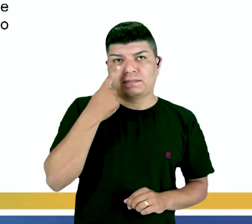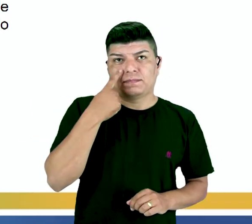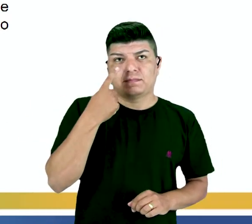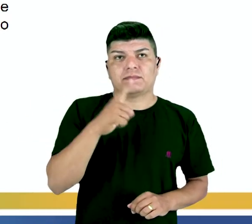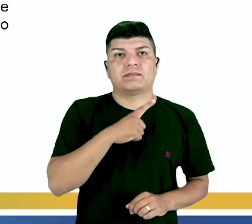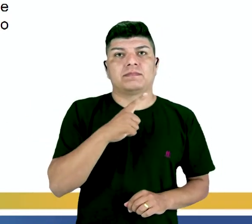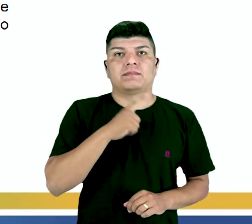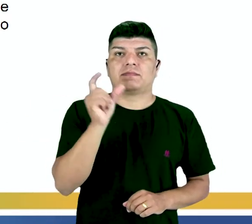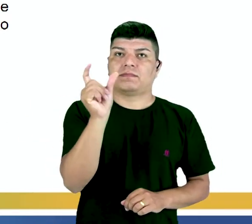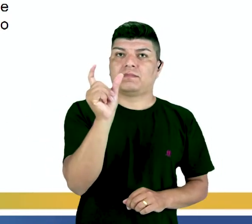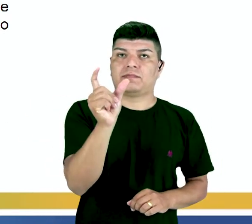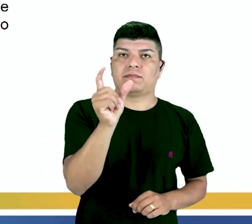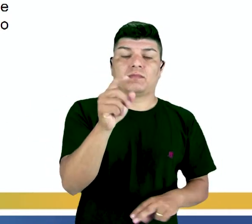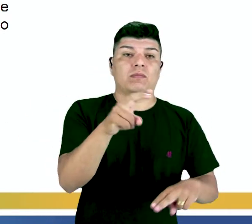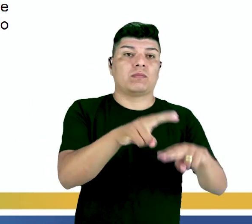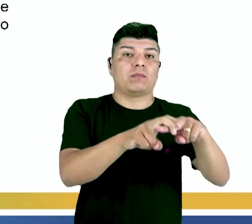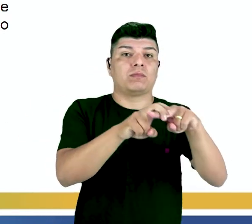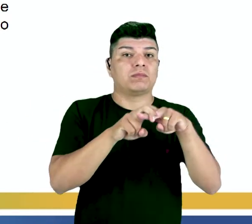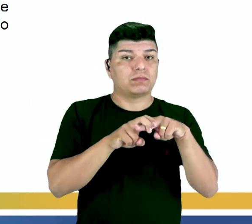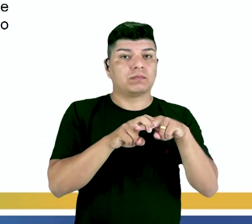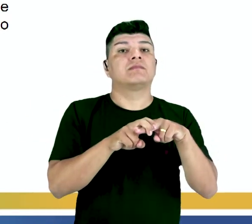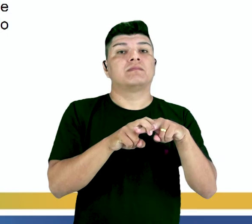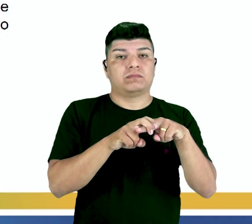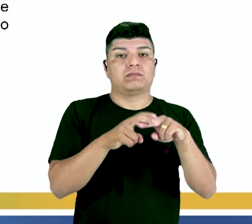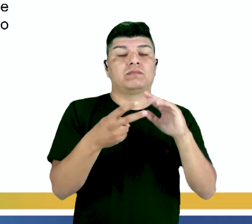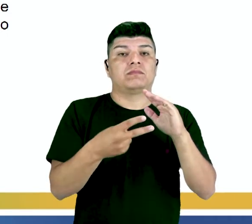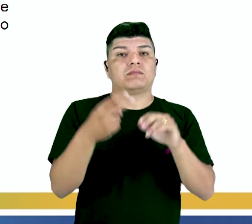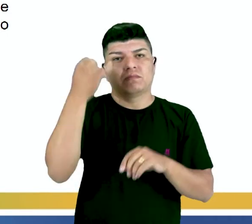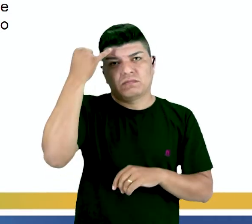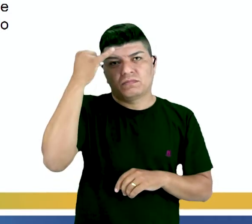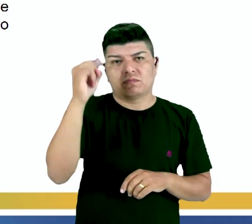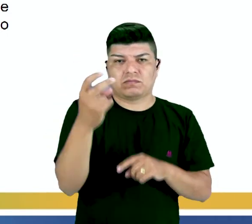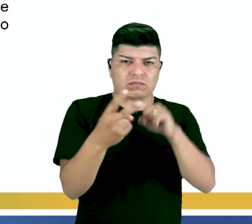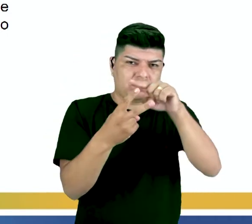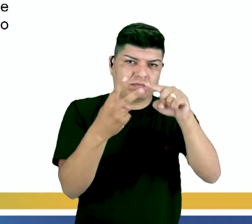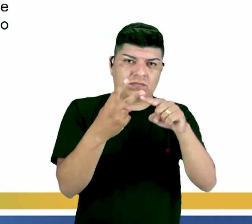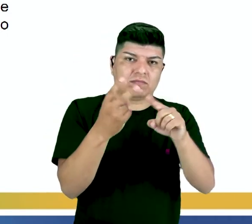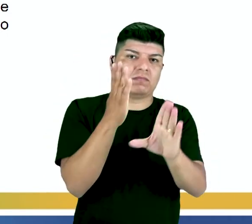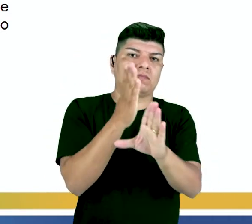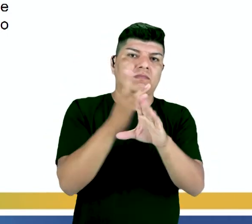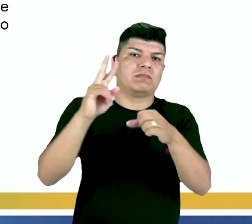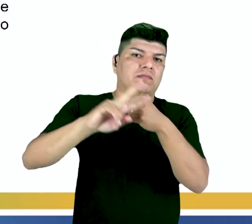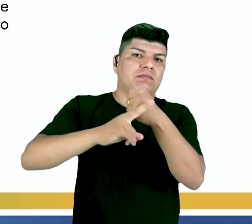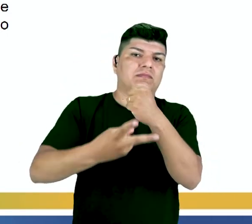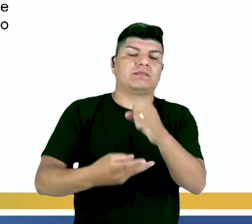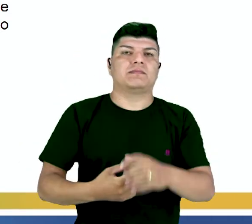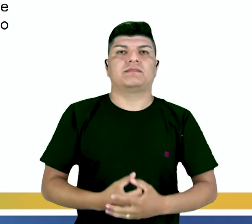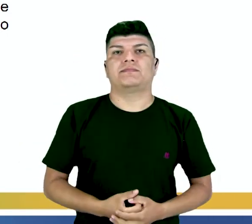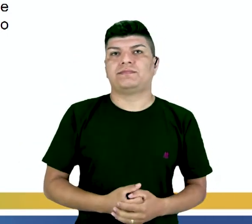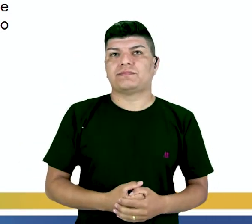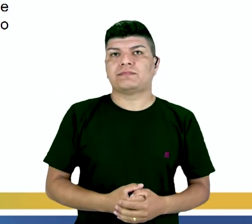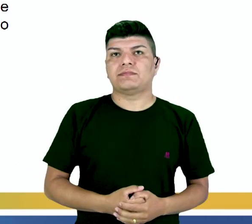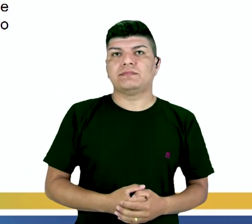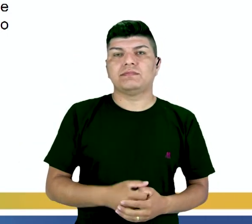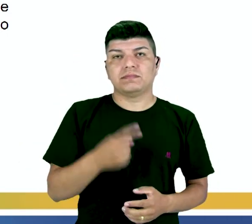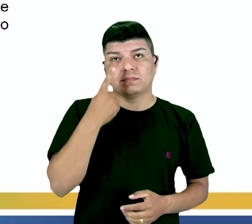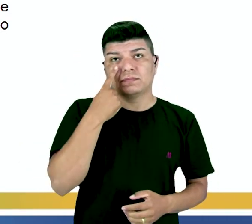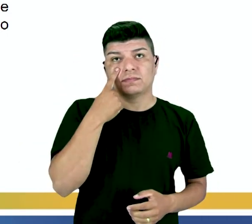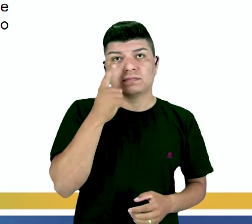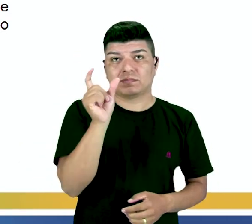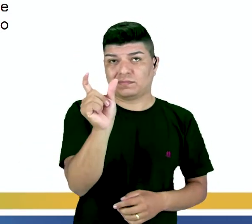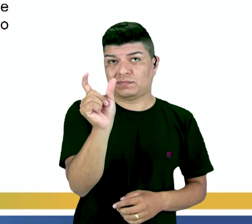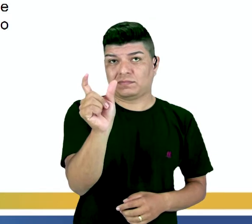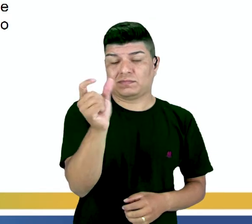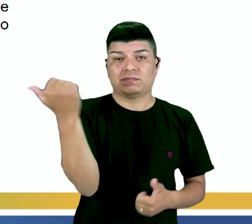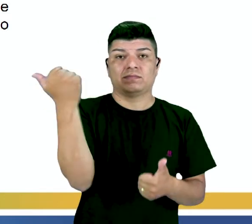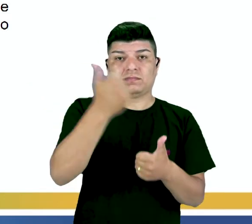a palavra por isso, que marca a união de duas ideias apresentando causa e consequência. Note que as palavras